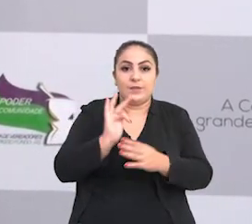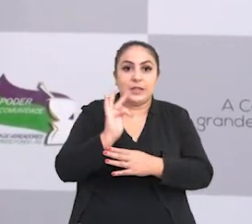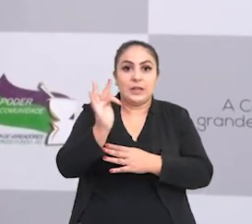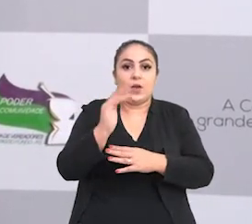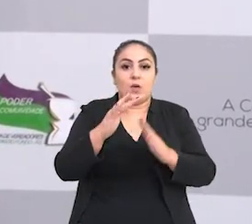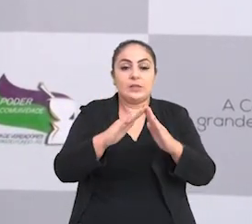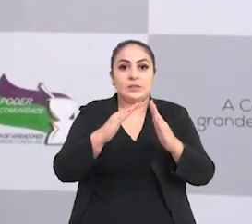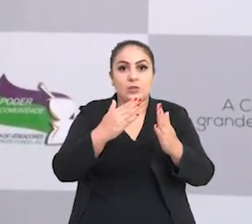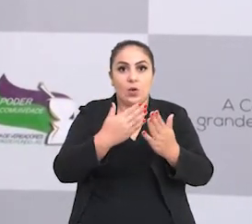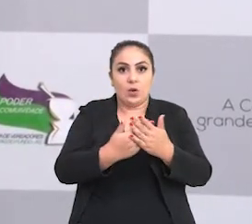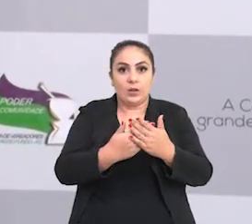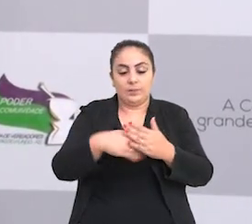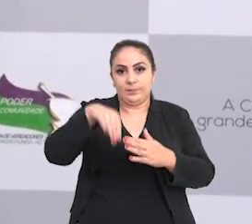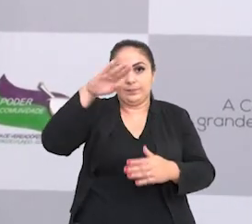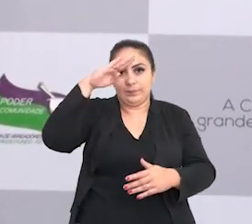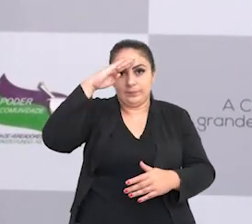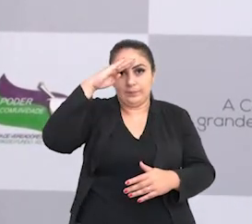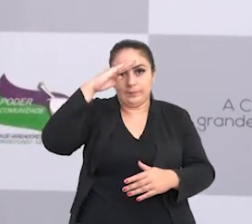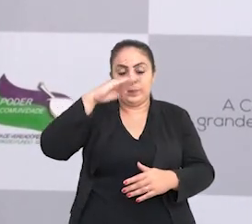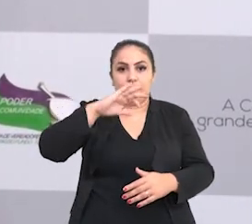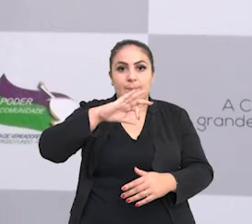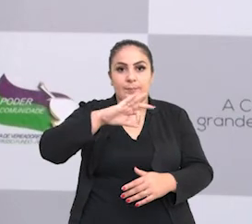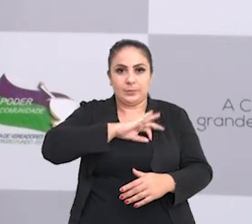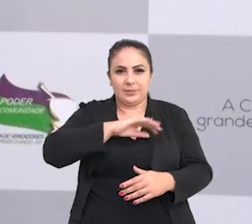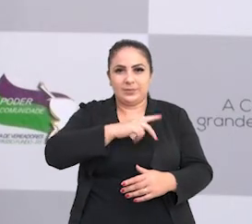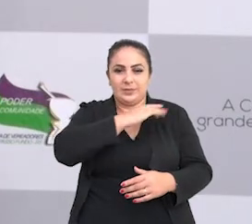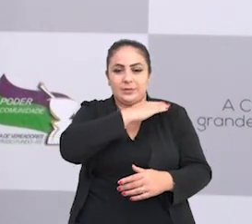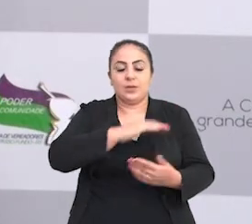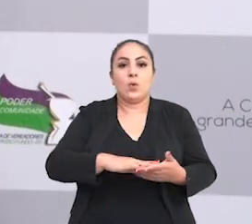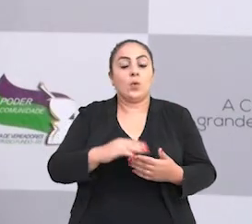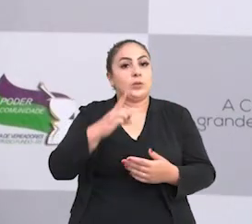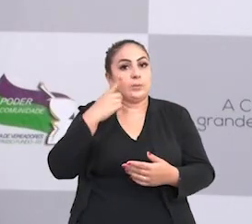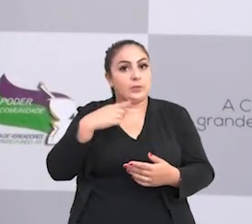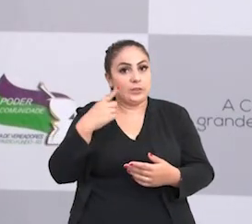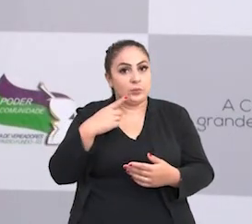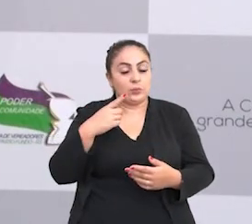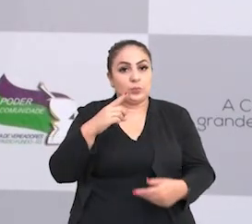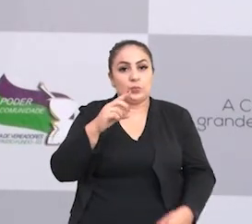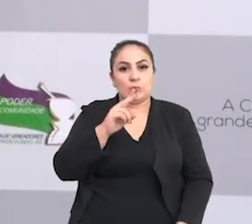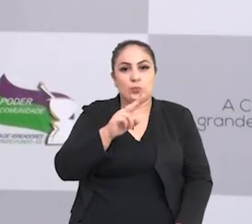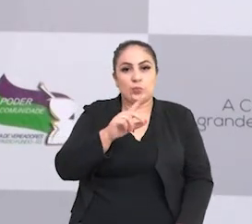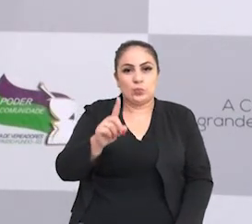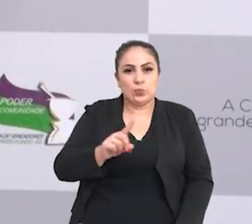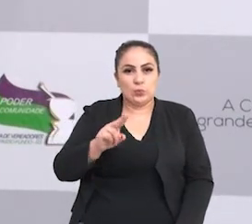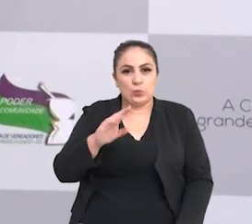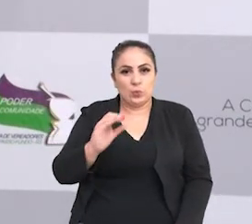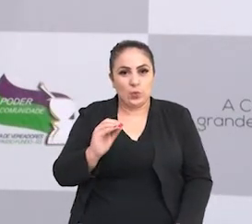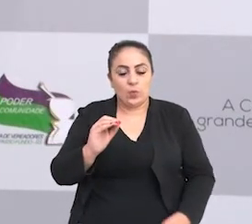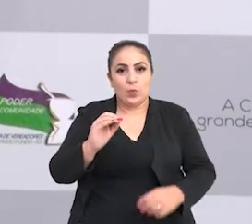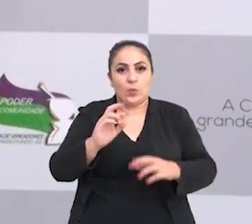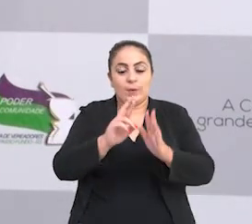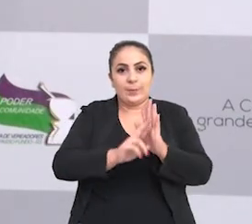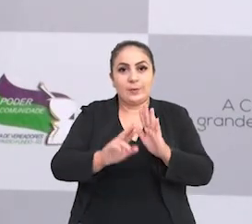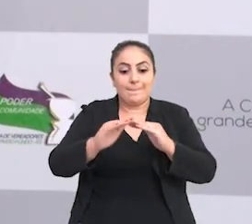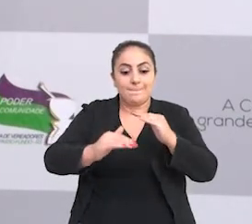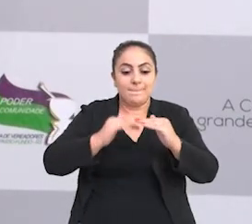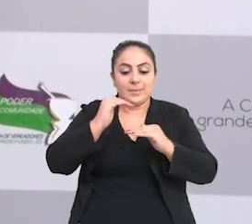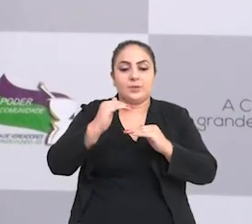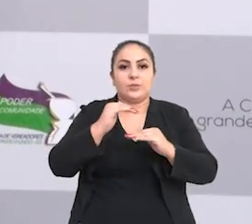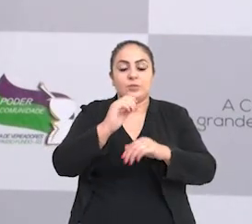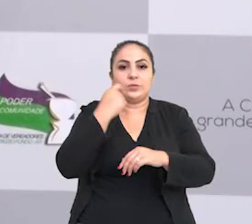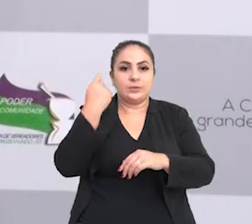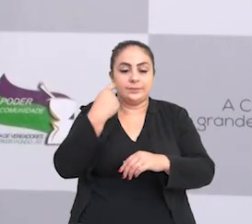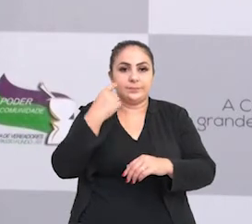rede federal a escola cívico-militar. Muito bem. O deputado Zucco, que é o nosso representante maior